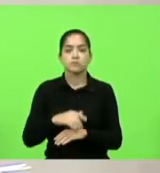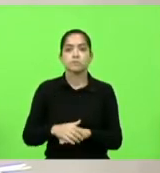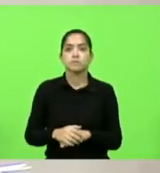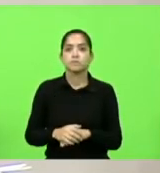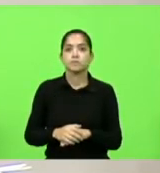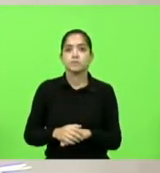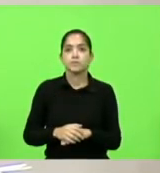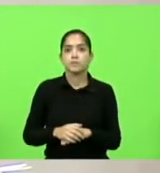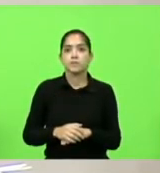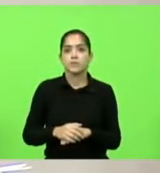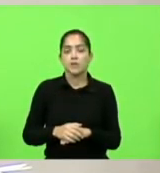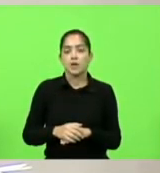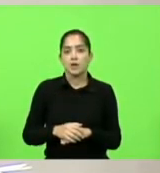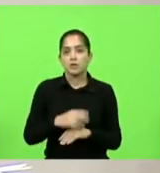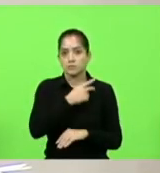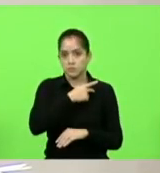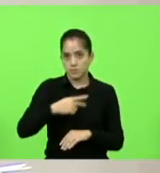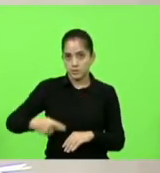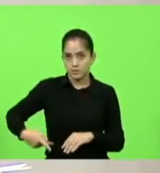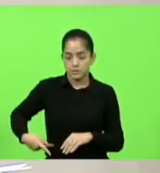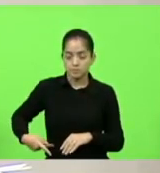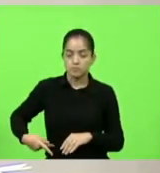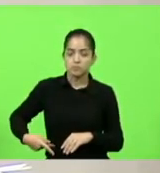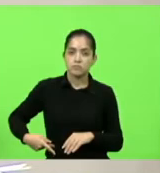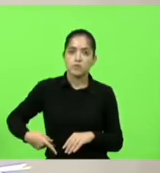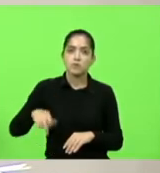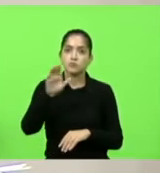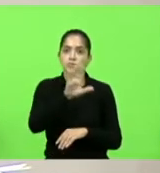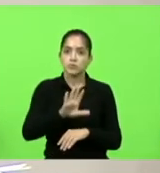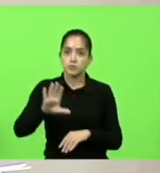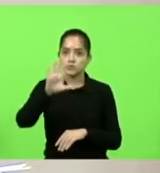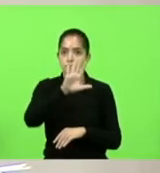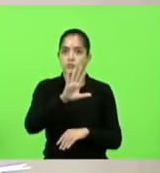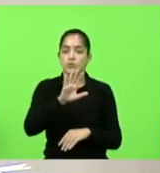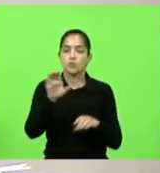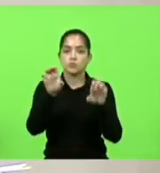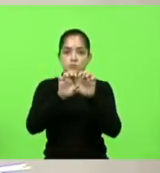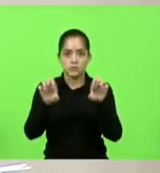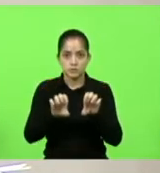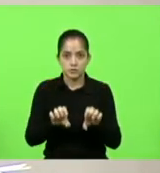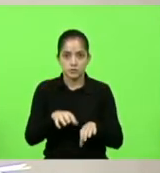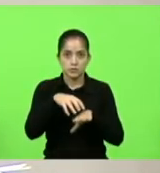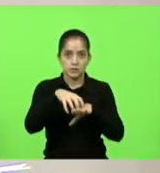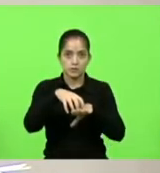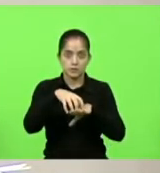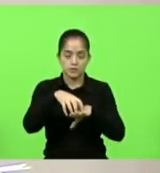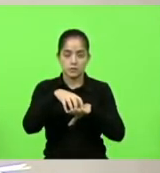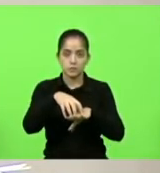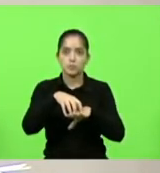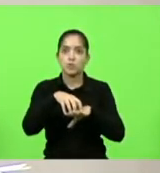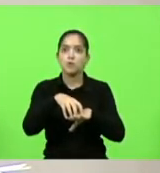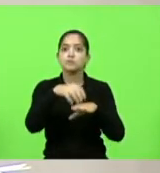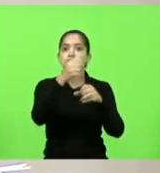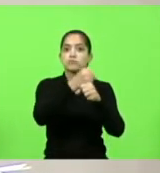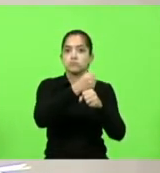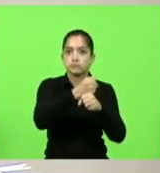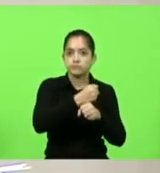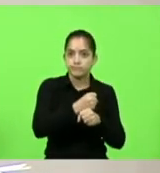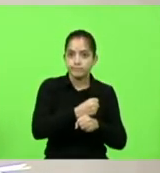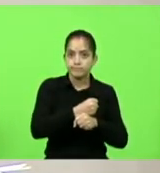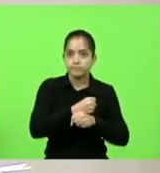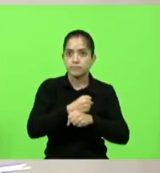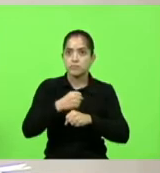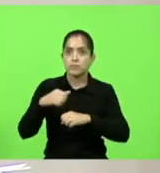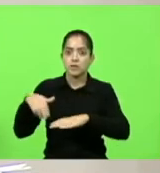apelo ao Superintendente Regional do Departamento Nacional de Infraestrutura e Transportes pela construção de uma passarela